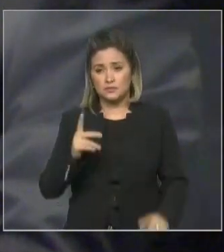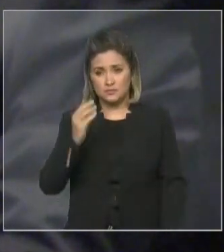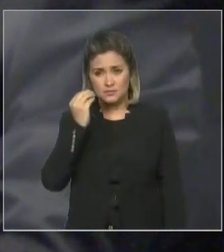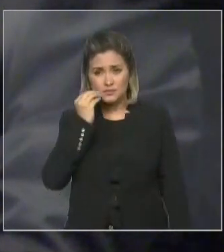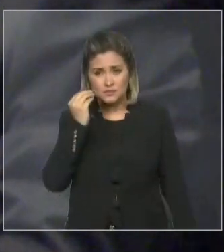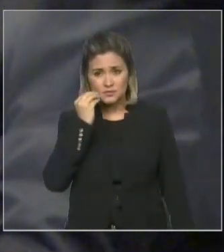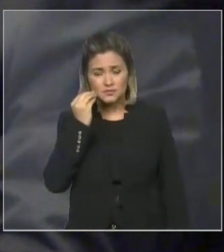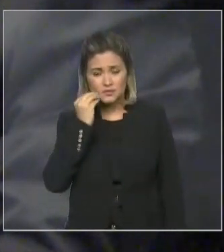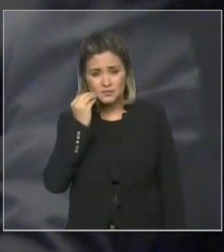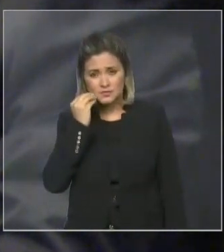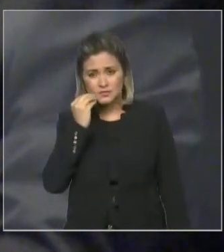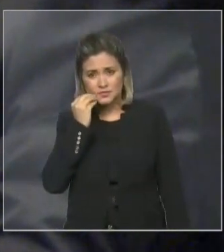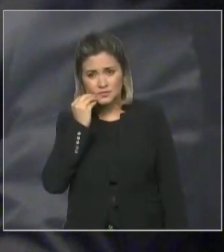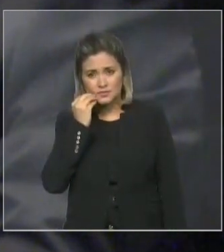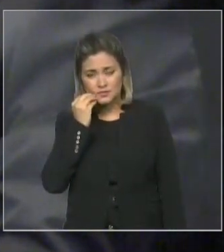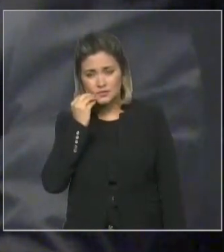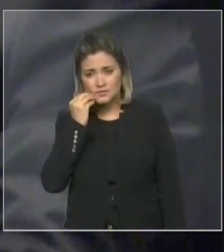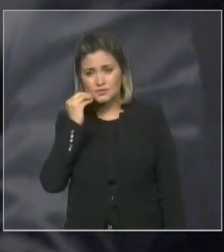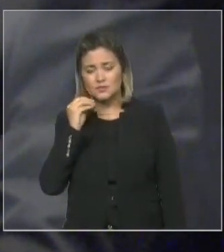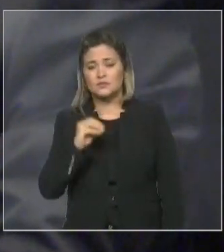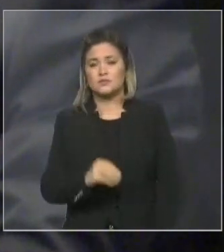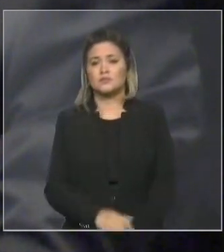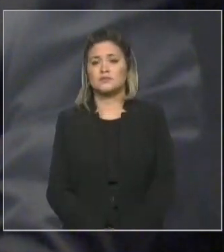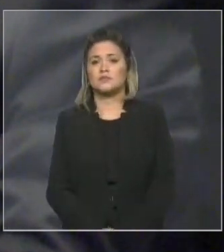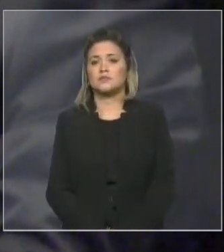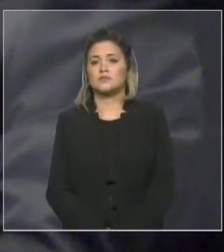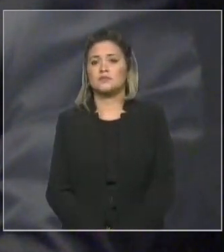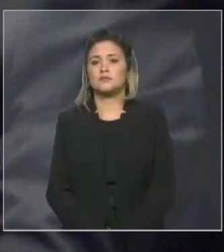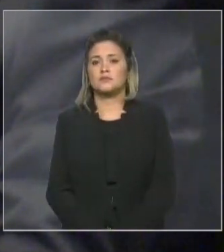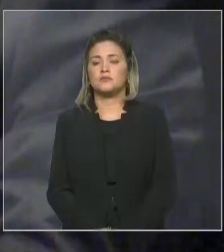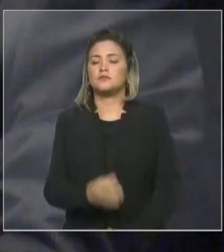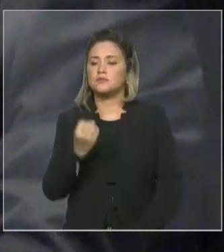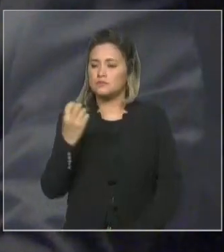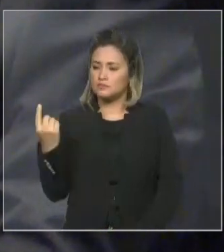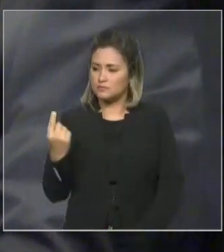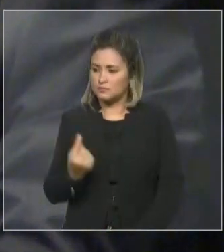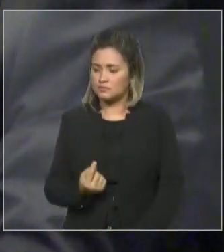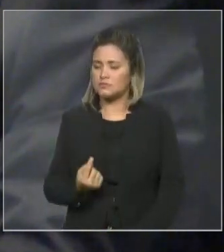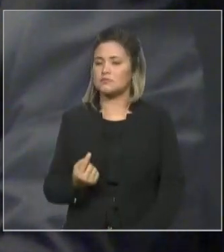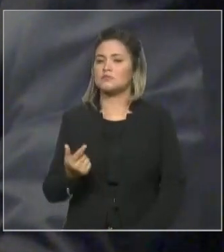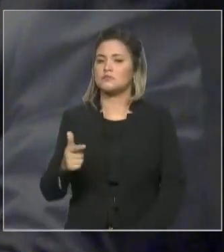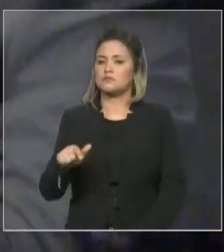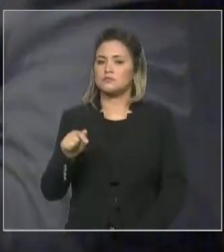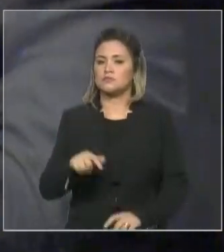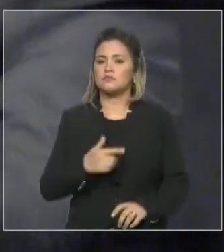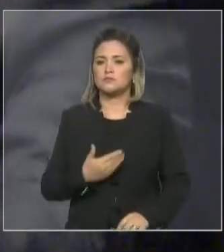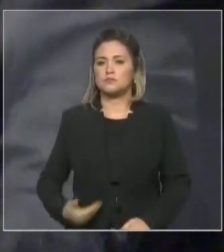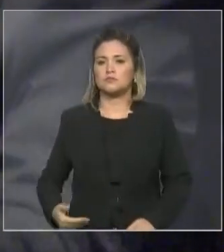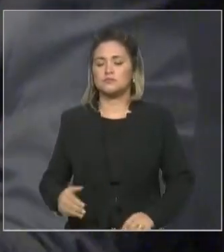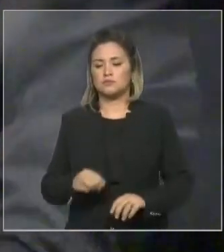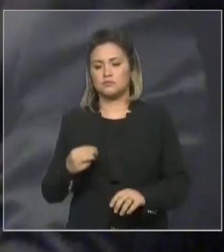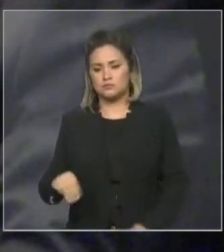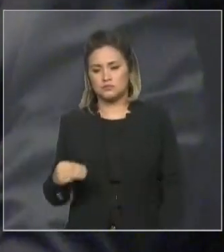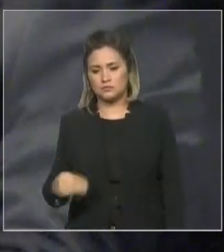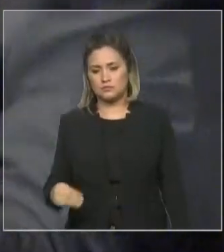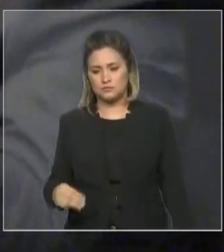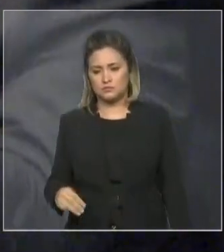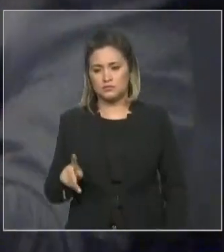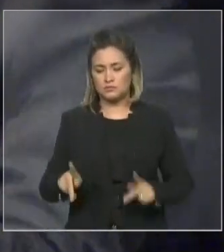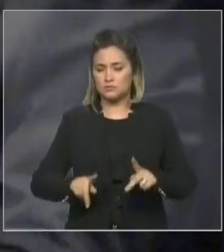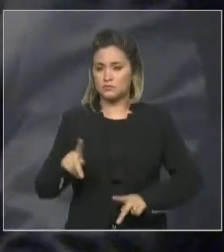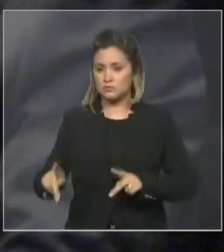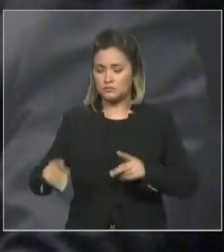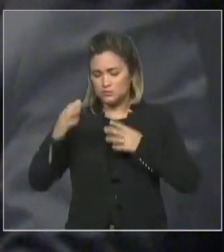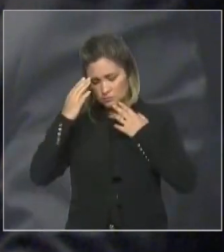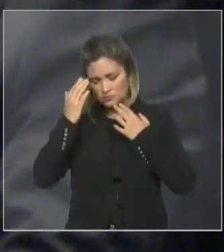será, com certeza, muito bem-vinda novamente no governo do Maranhão e quem agradece é a população do Estado